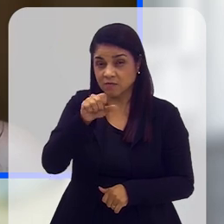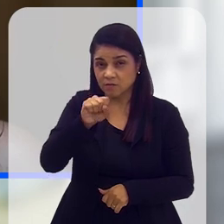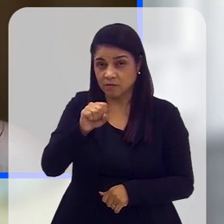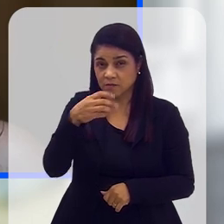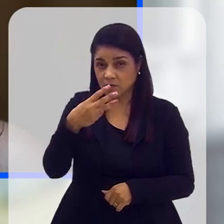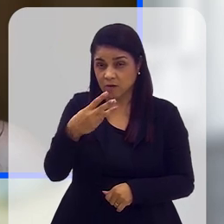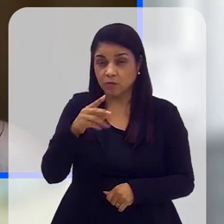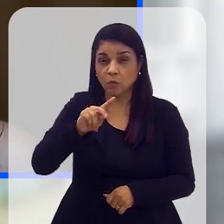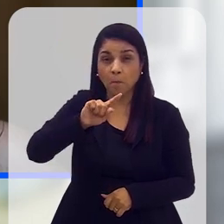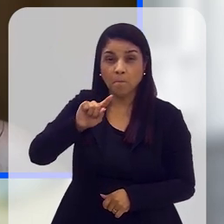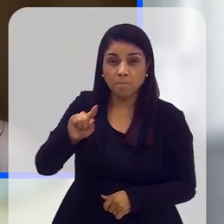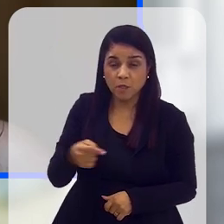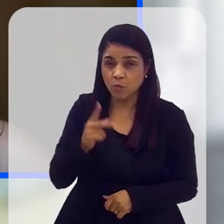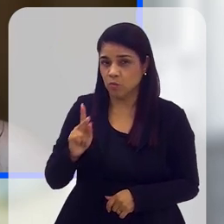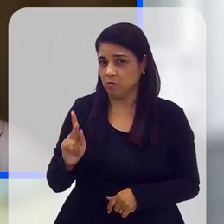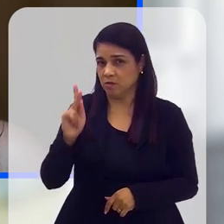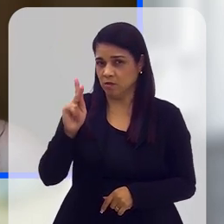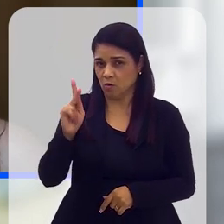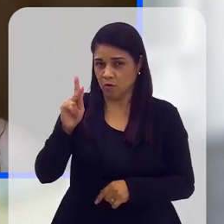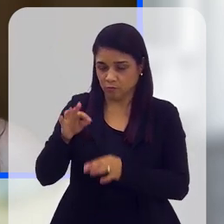184 mil quilômetros quadrados.